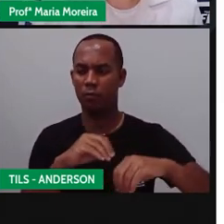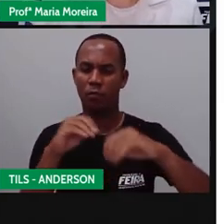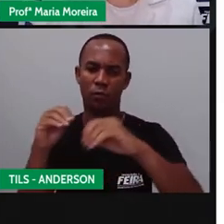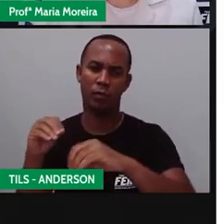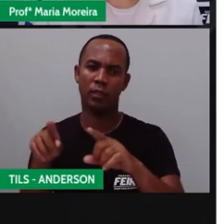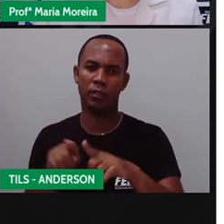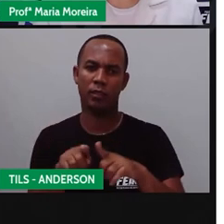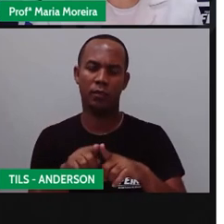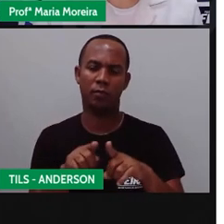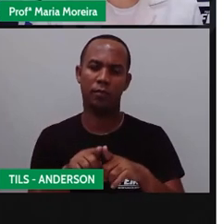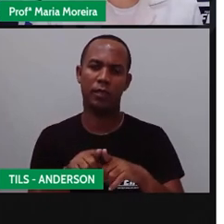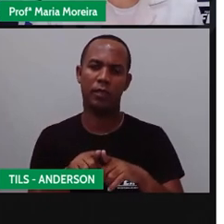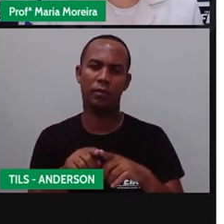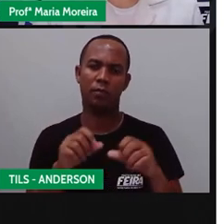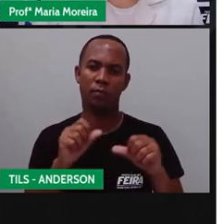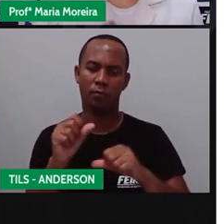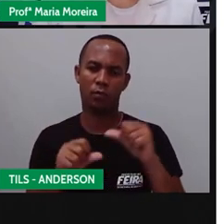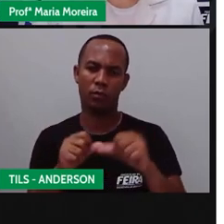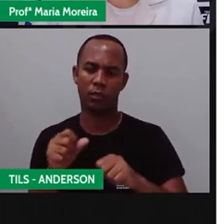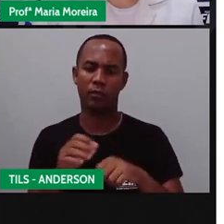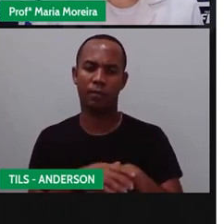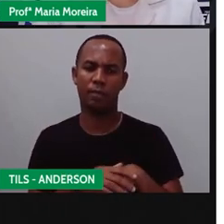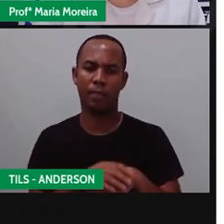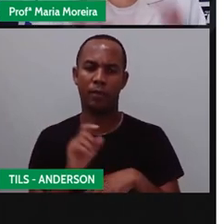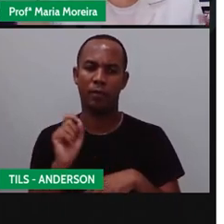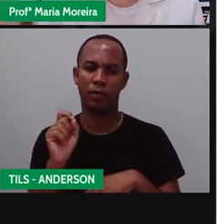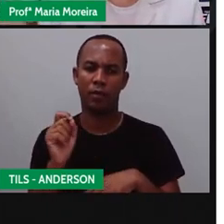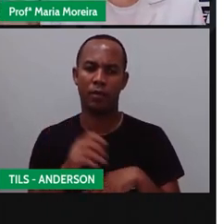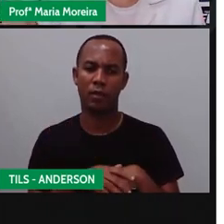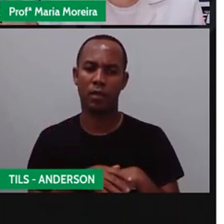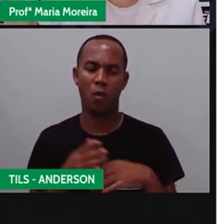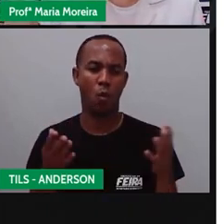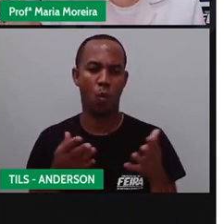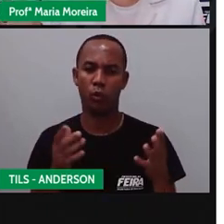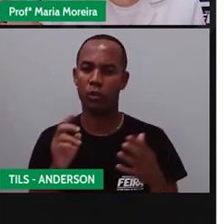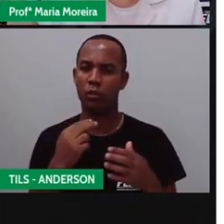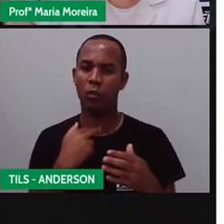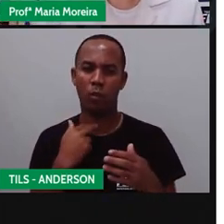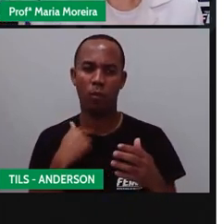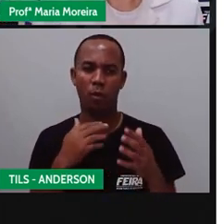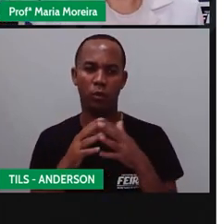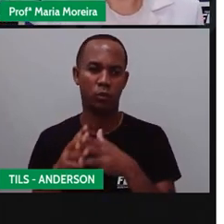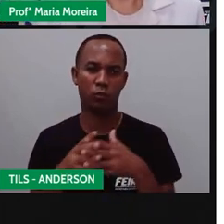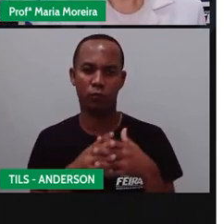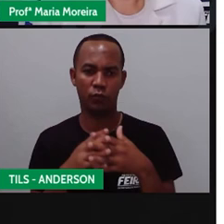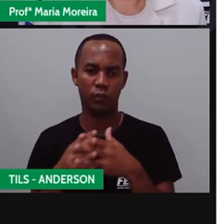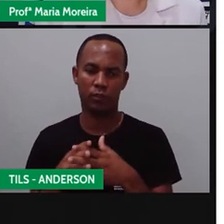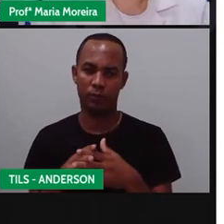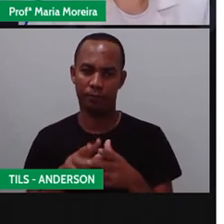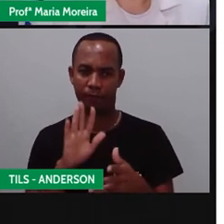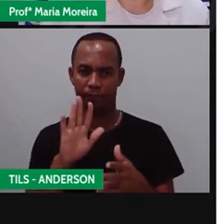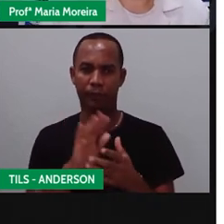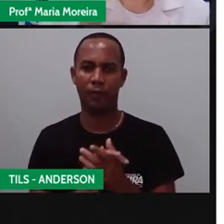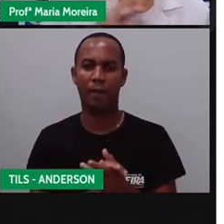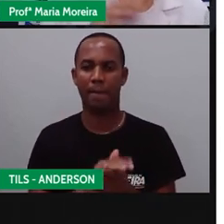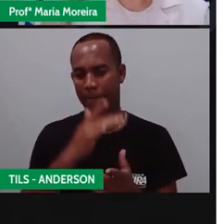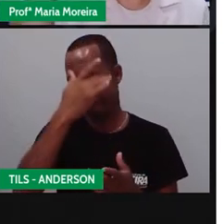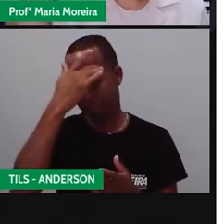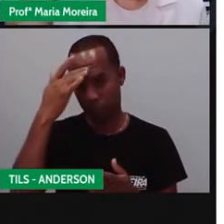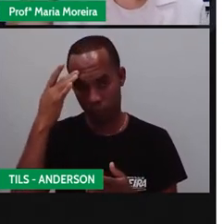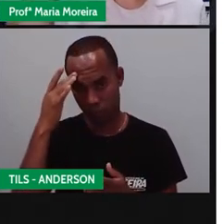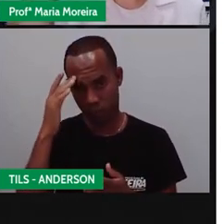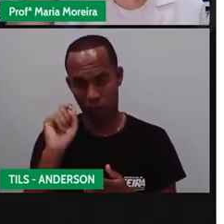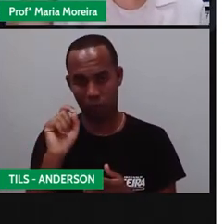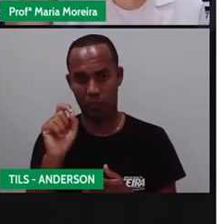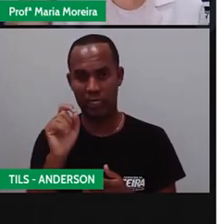a língua de sinais também muda. Então, isso, na verdade, é a interpretação errada. Eles não podem confundir as coisas, tá? Bom, quando uma pessoa agir de